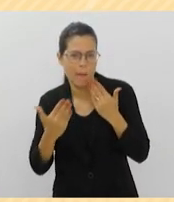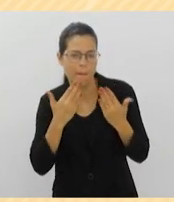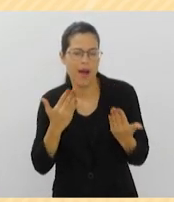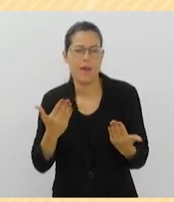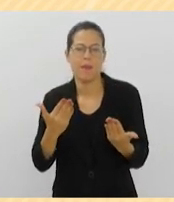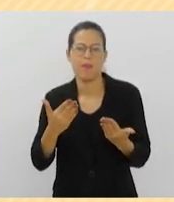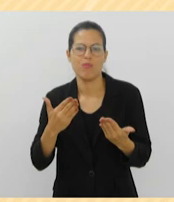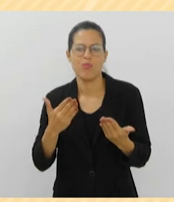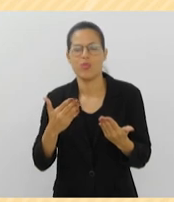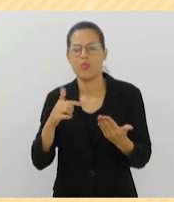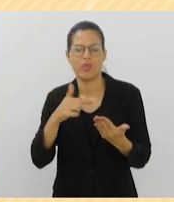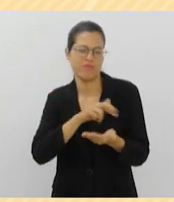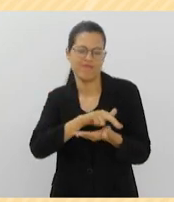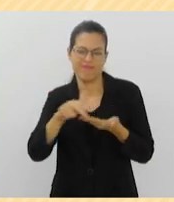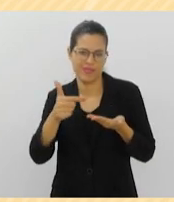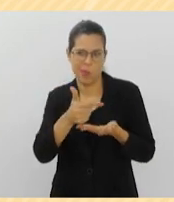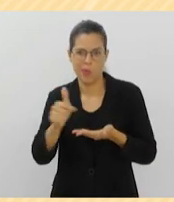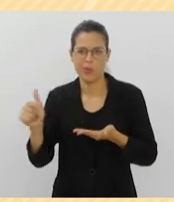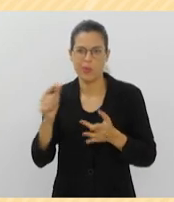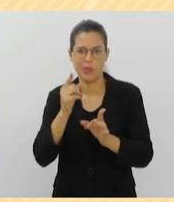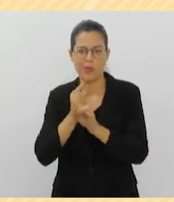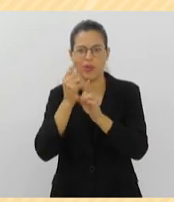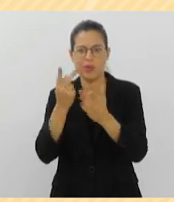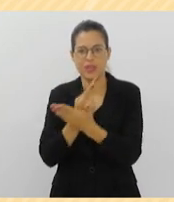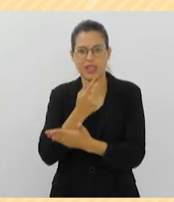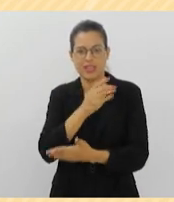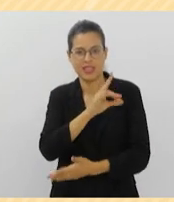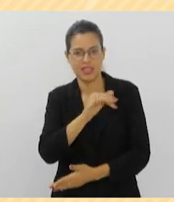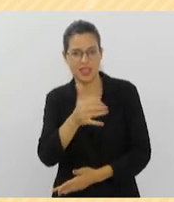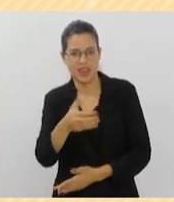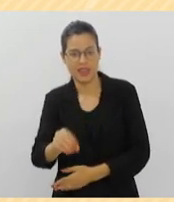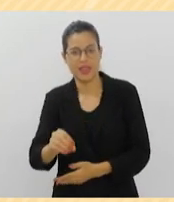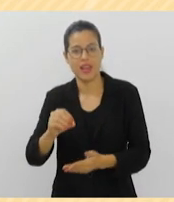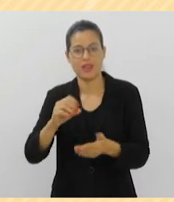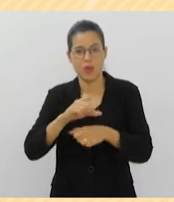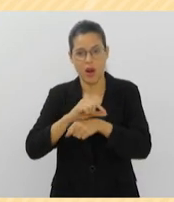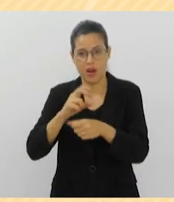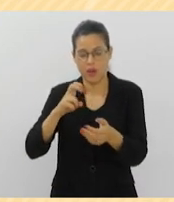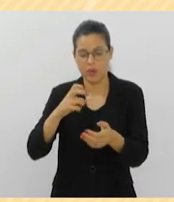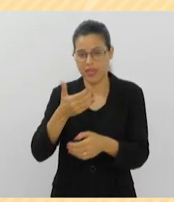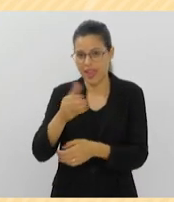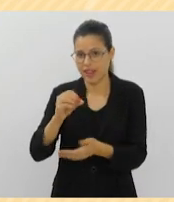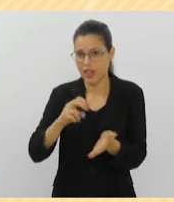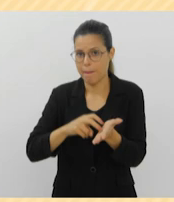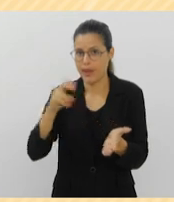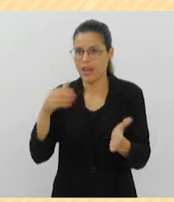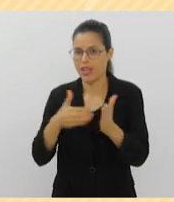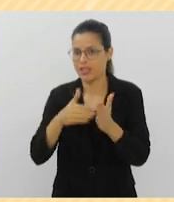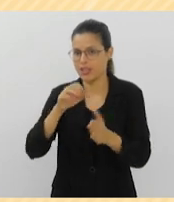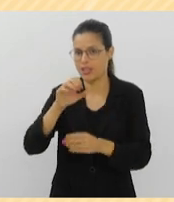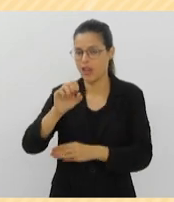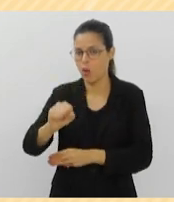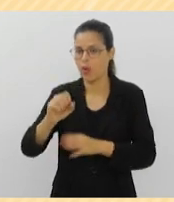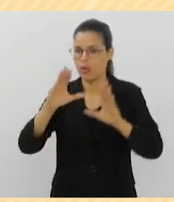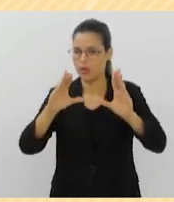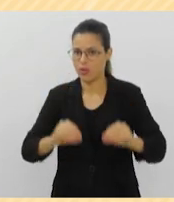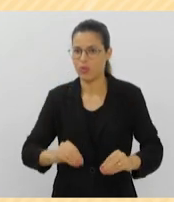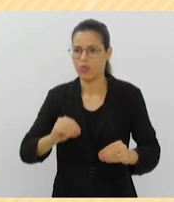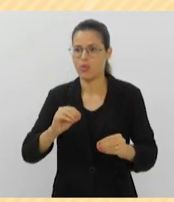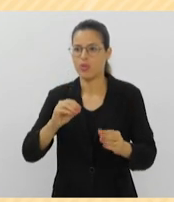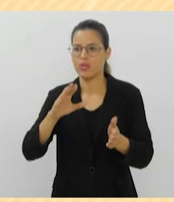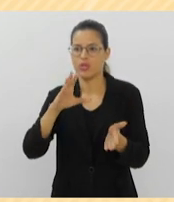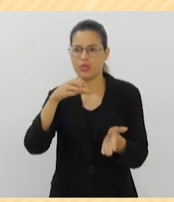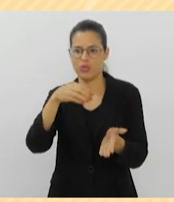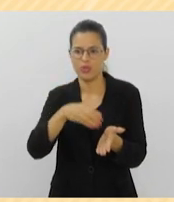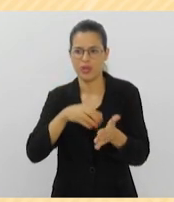O encontro acontece no dia 10 de agosto, a partir das 10 horas da manhã até às 8 horas da noite, no Centro de Movimento